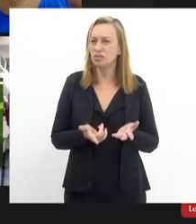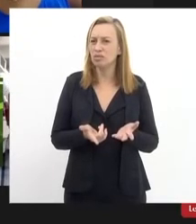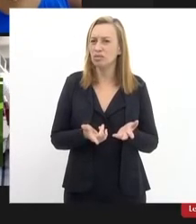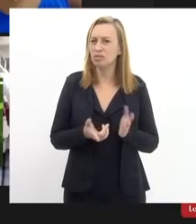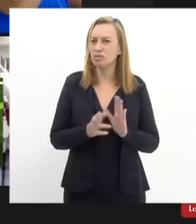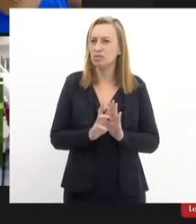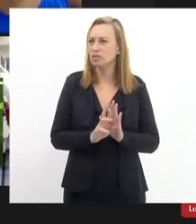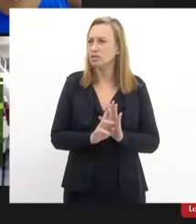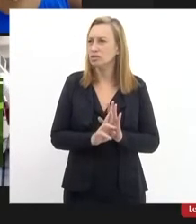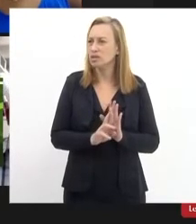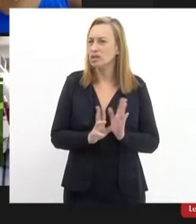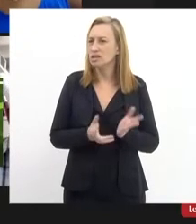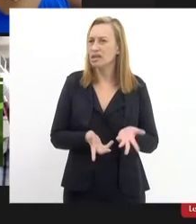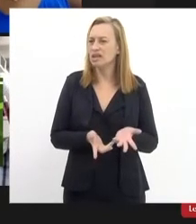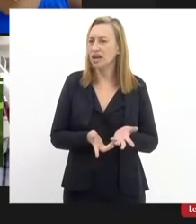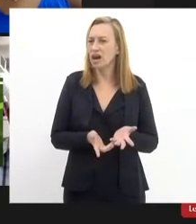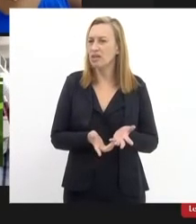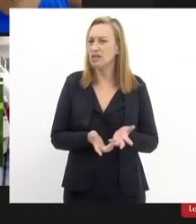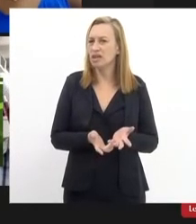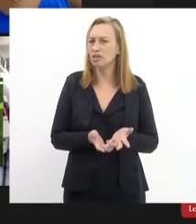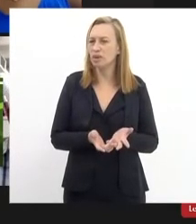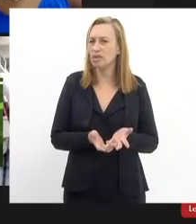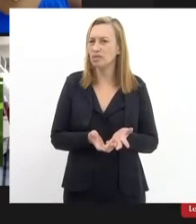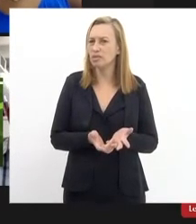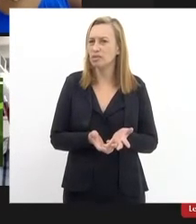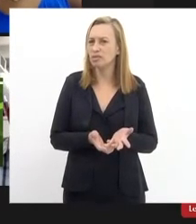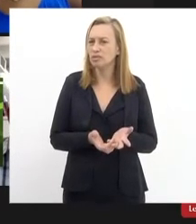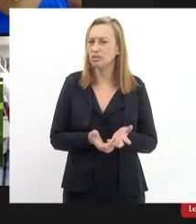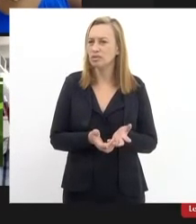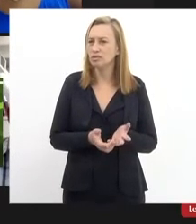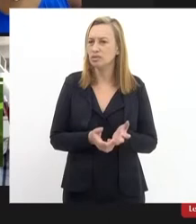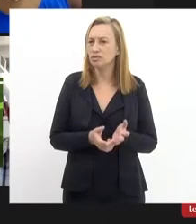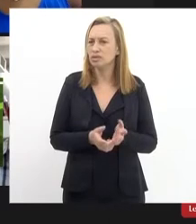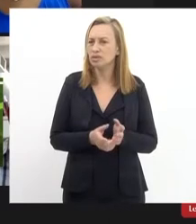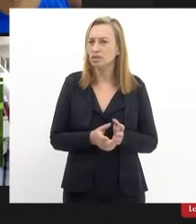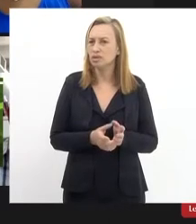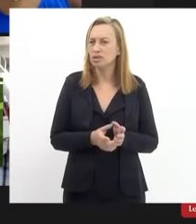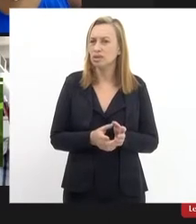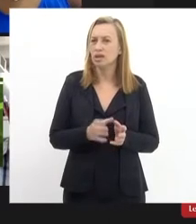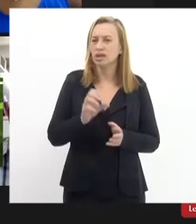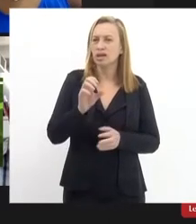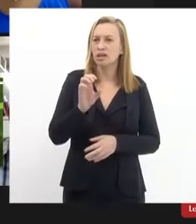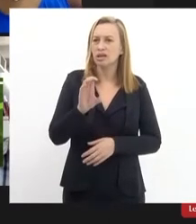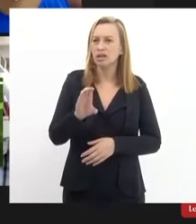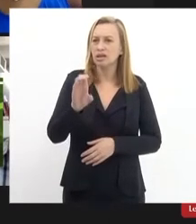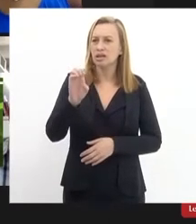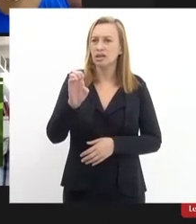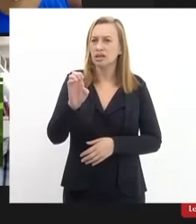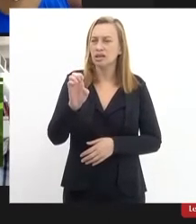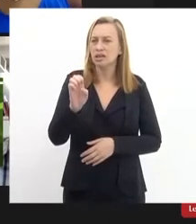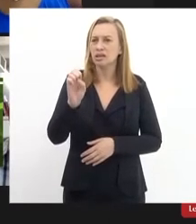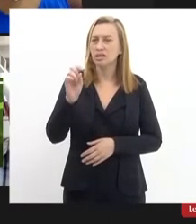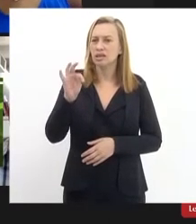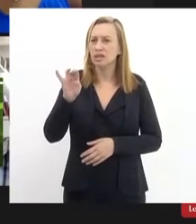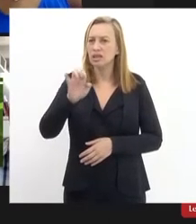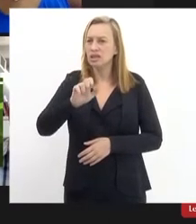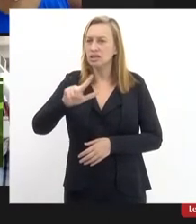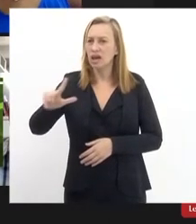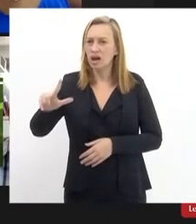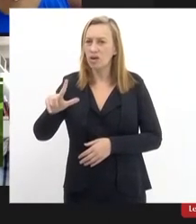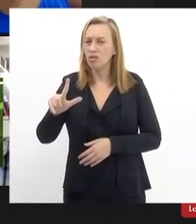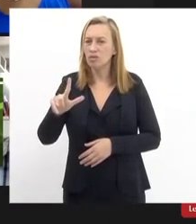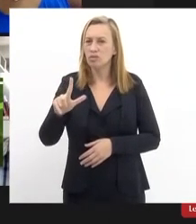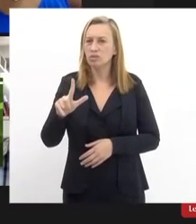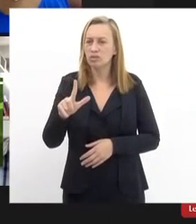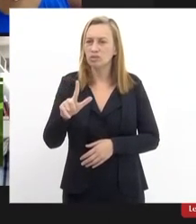o Pedro Castilho está presente é o Pedro Castilho que é da Central Companhia Estadual de Engenharia de